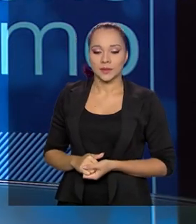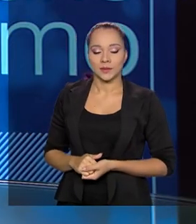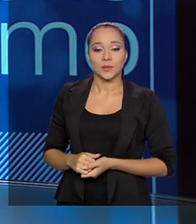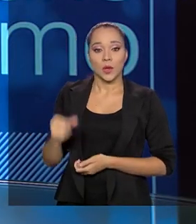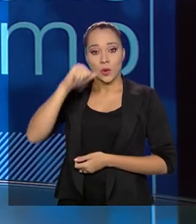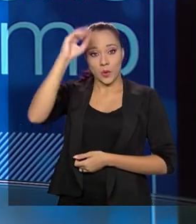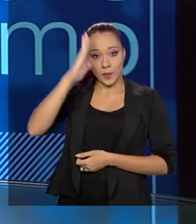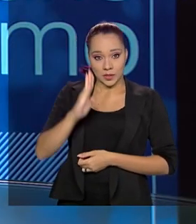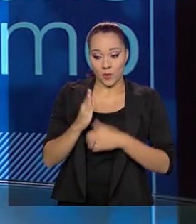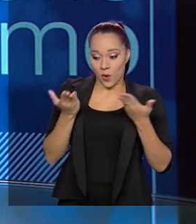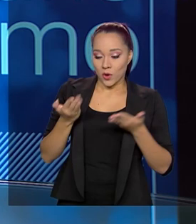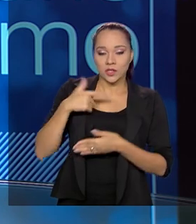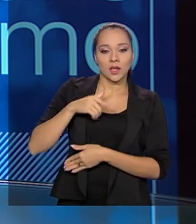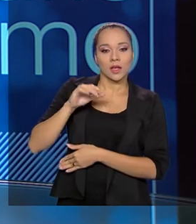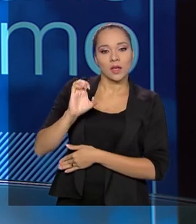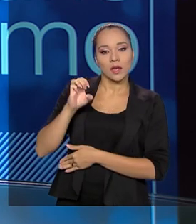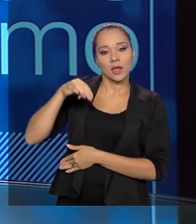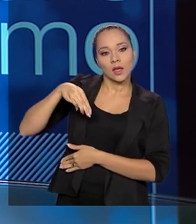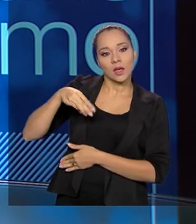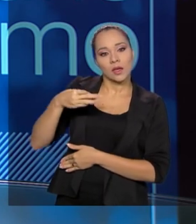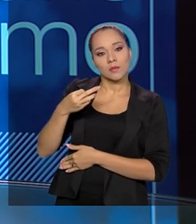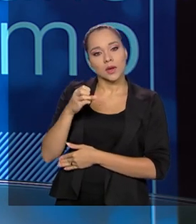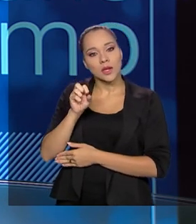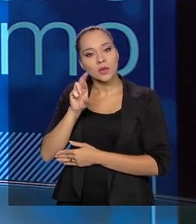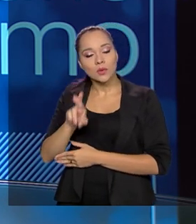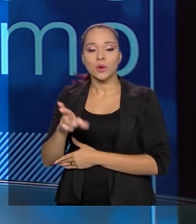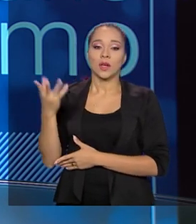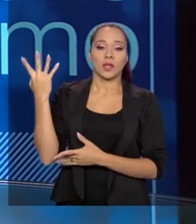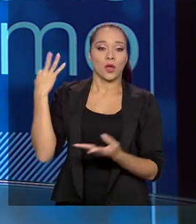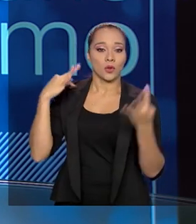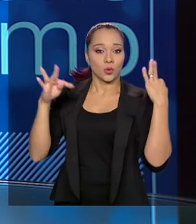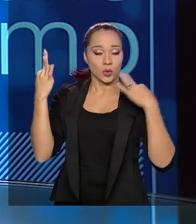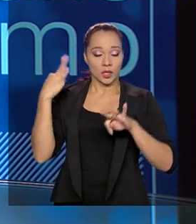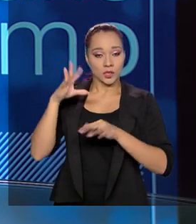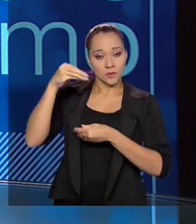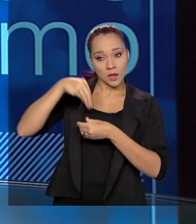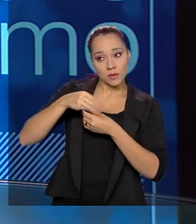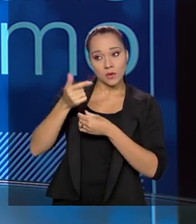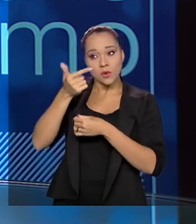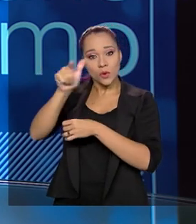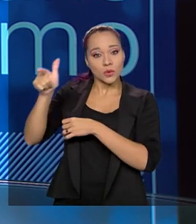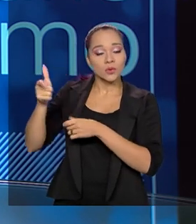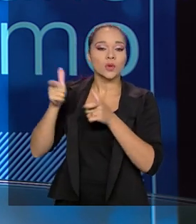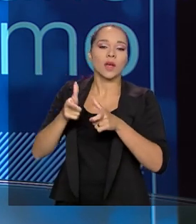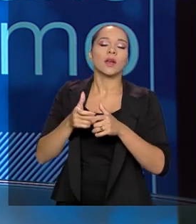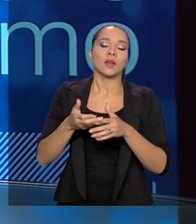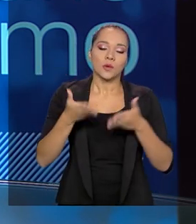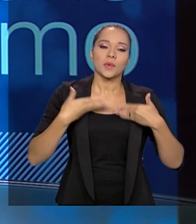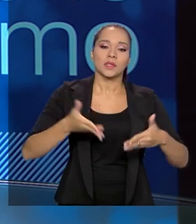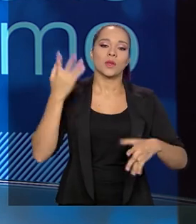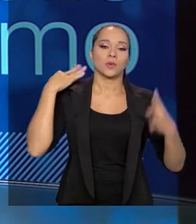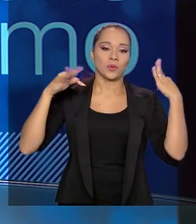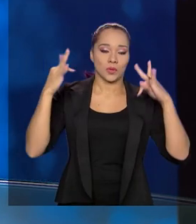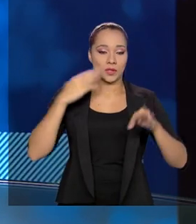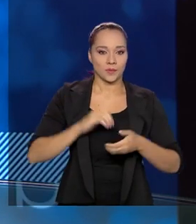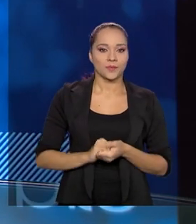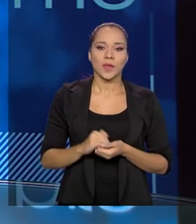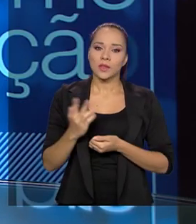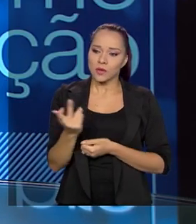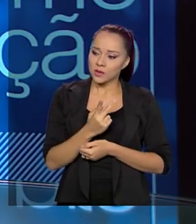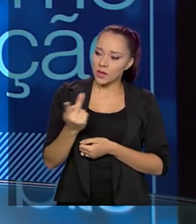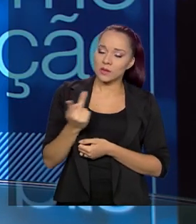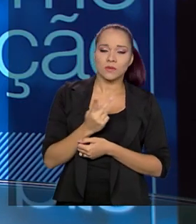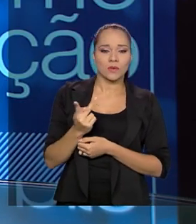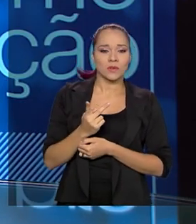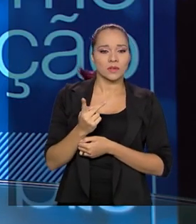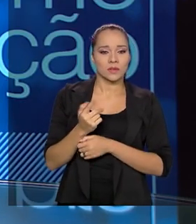tem a Embratur promovendo o turismo interno, também o Ministério do Turismo promovendo. Nós estamos agindo em parceria.